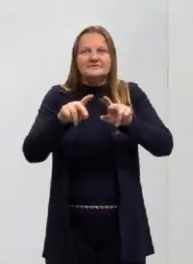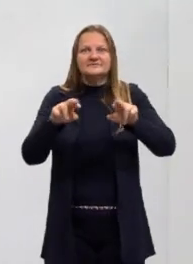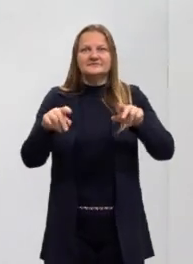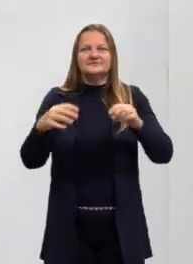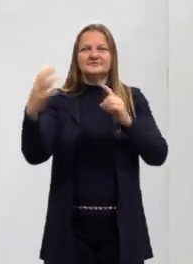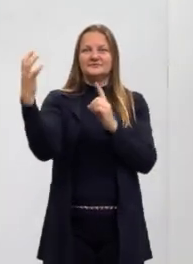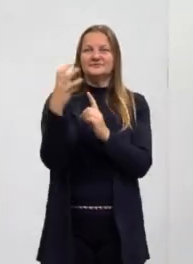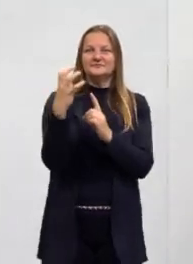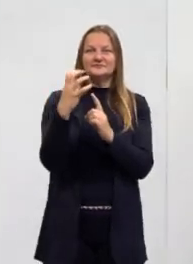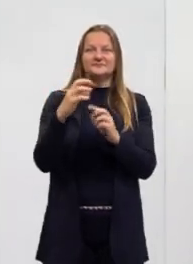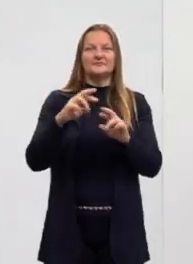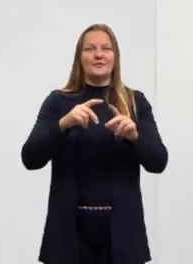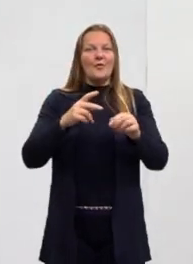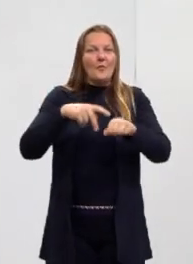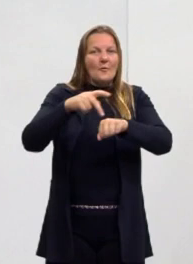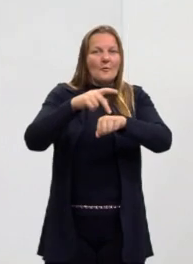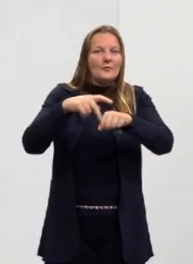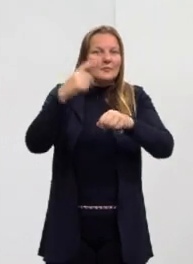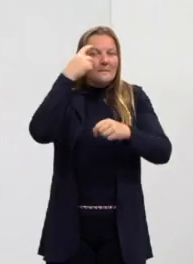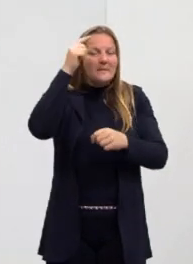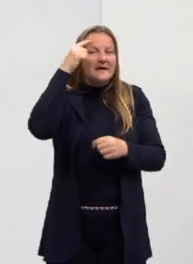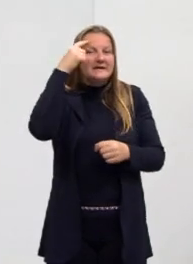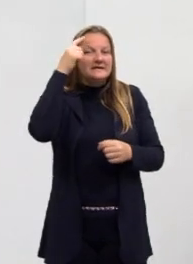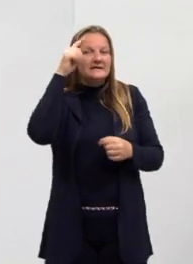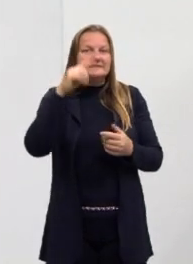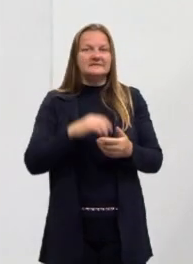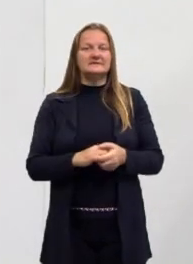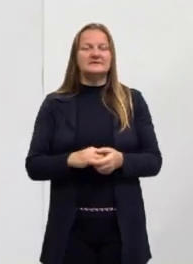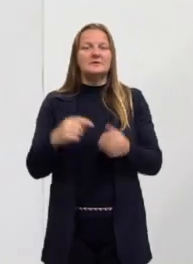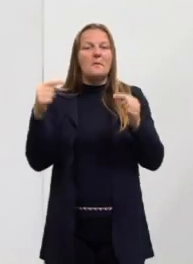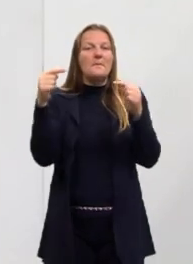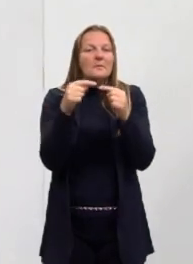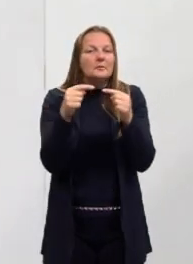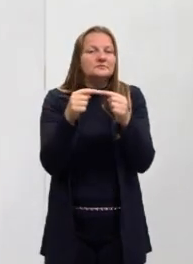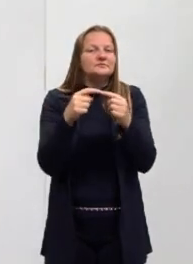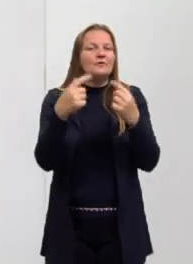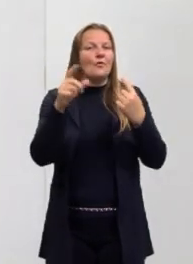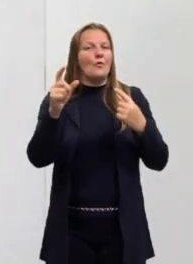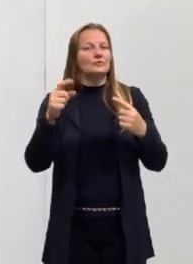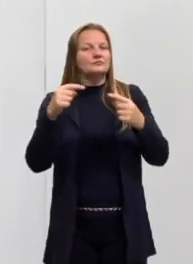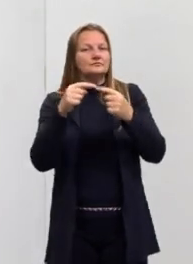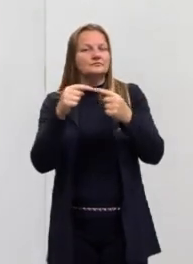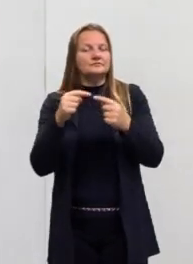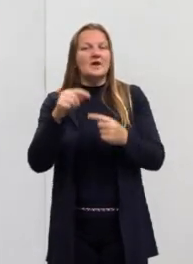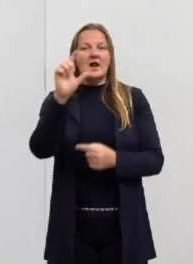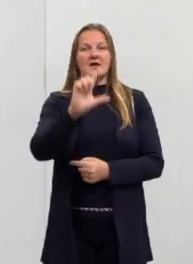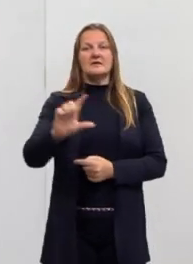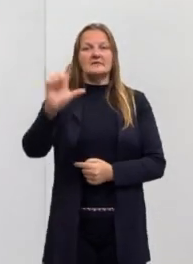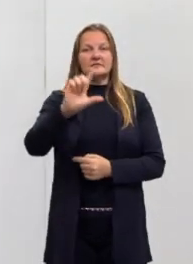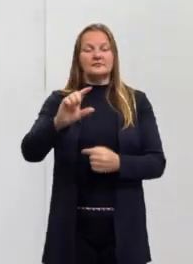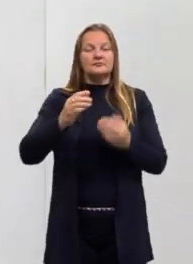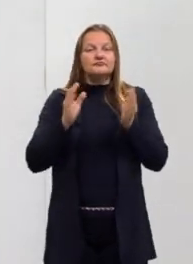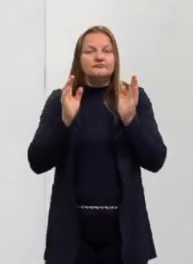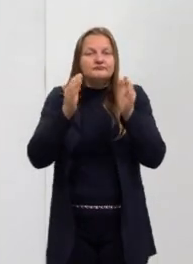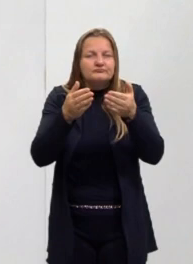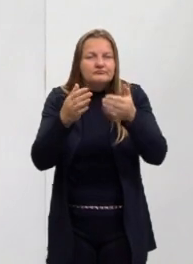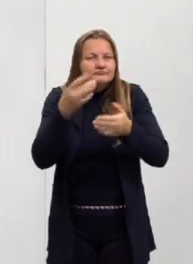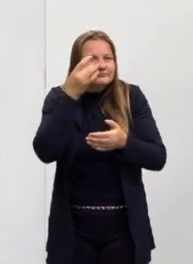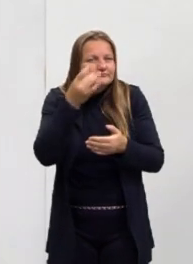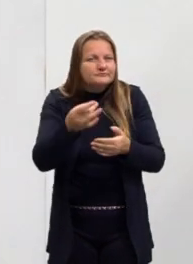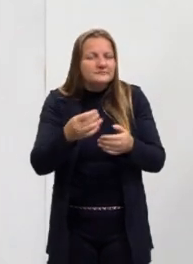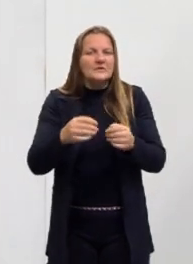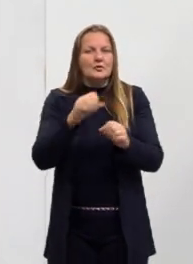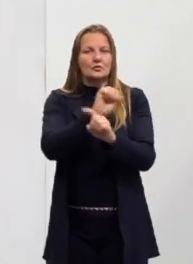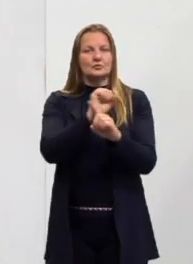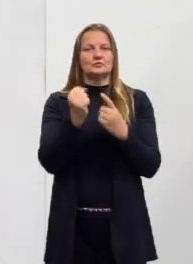influenciados por outras ideias, por outros motivos, e a literatura começa a dar uma atenção especial para a questão